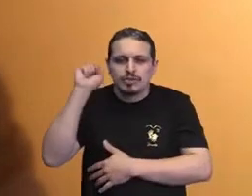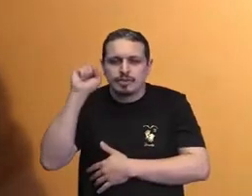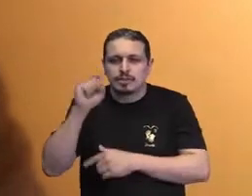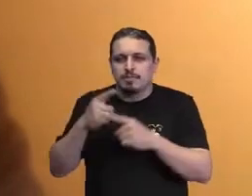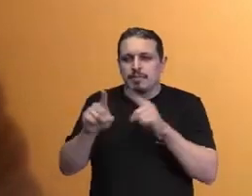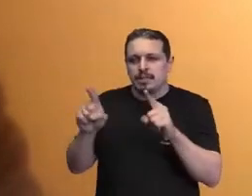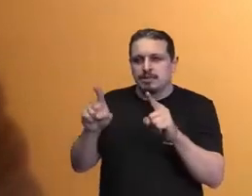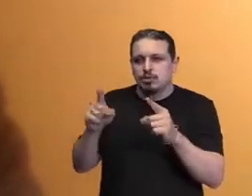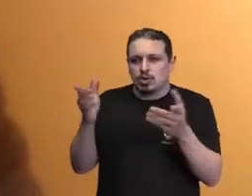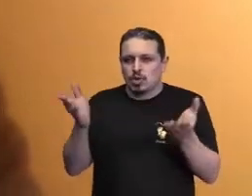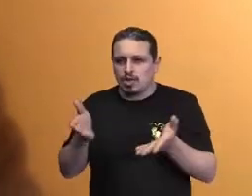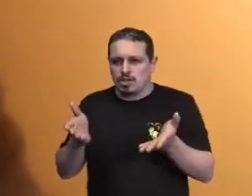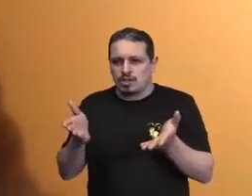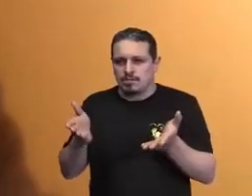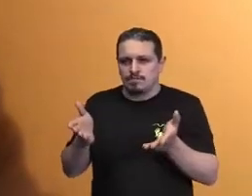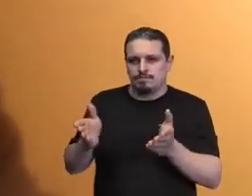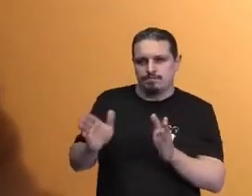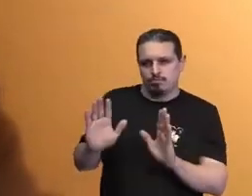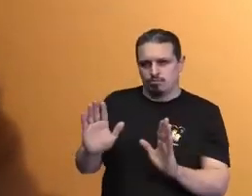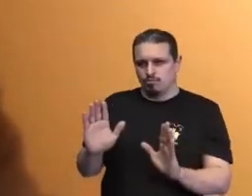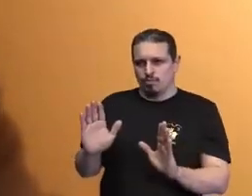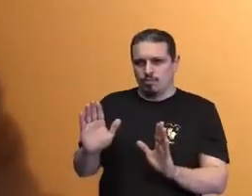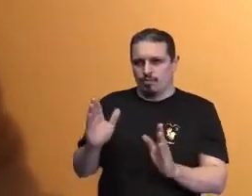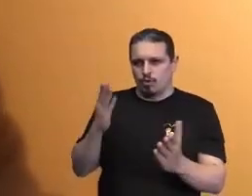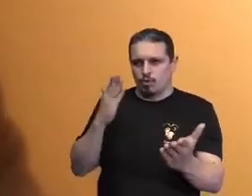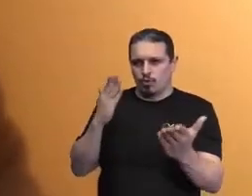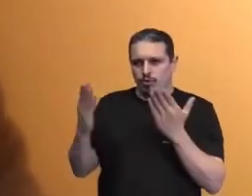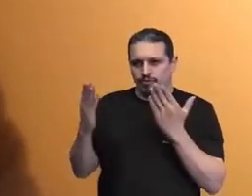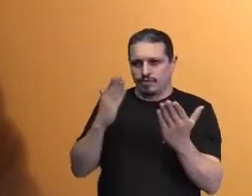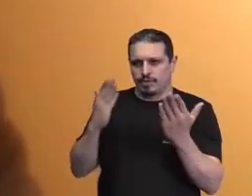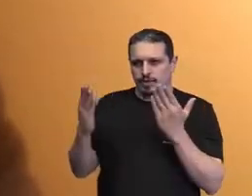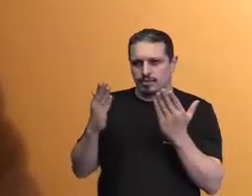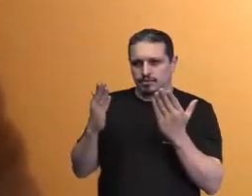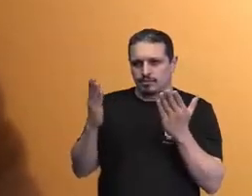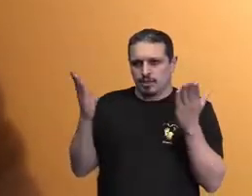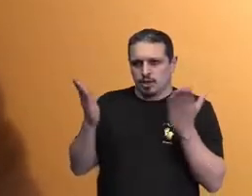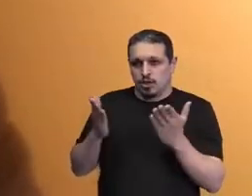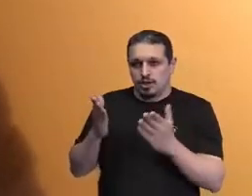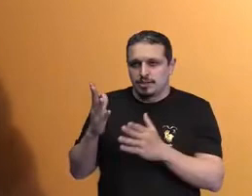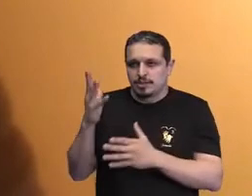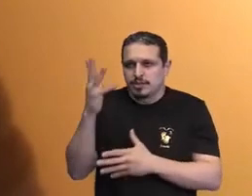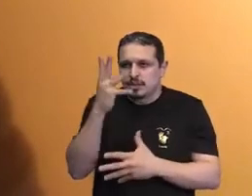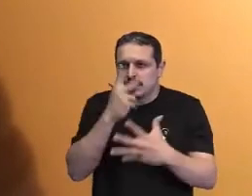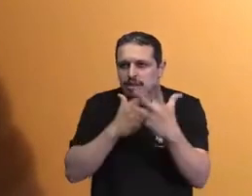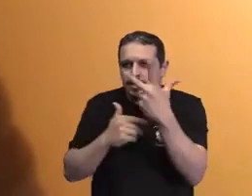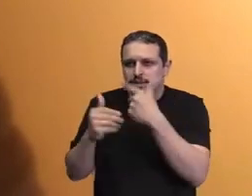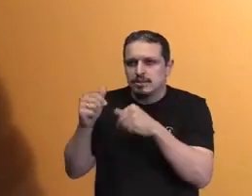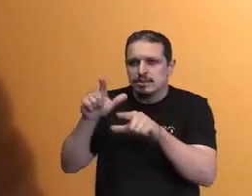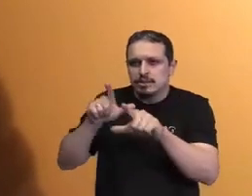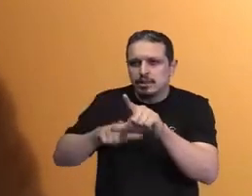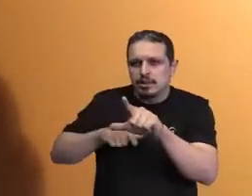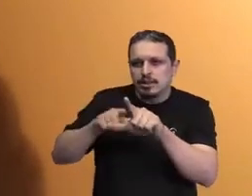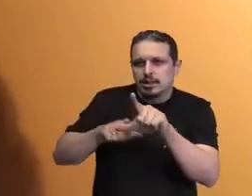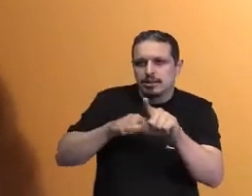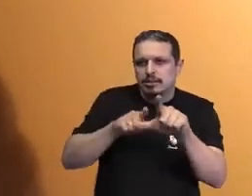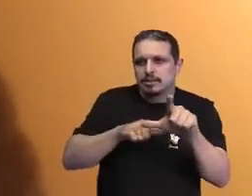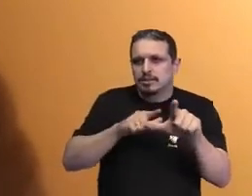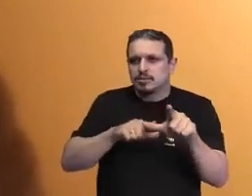naquilo que é a descrição por Libra, sabe, da beleza que ela coloca, que é metamorfose